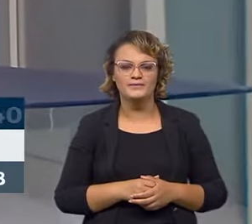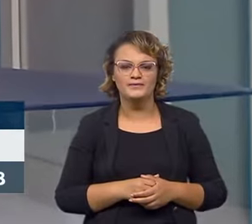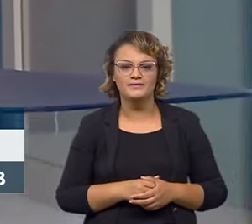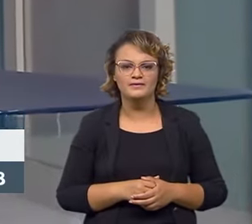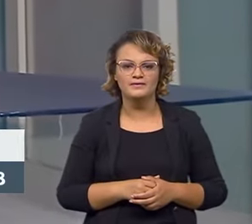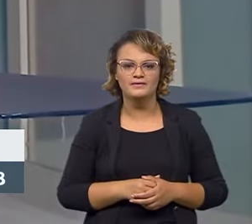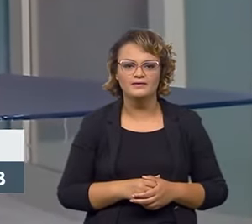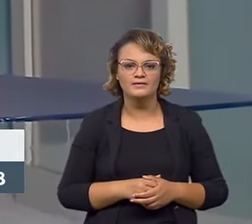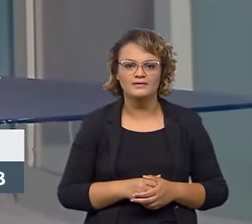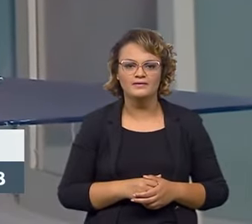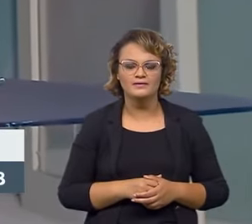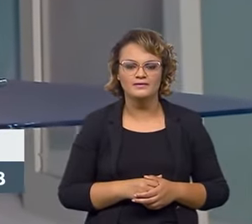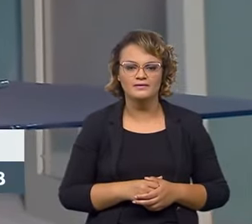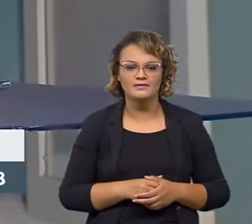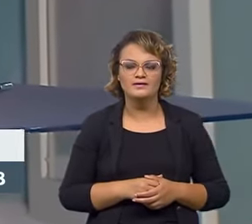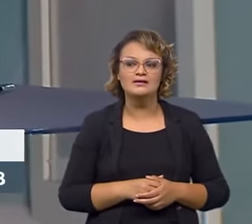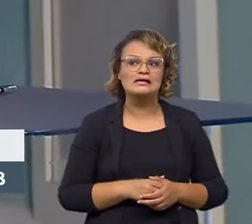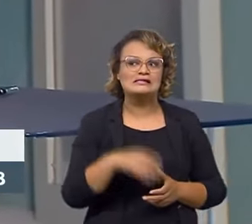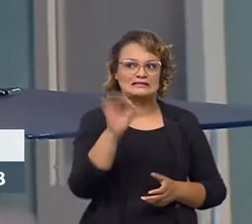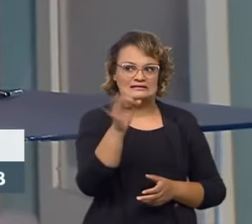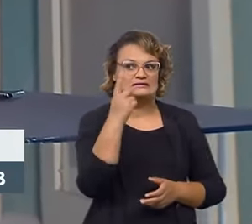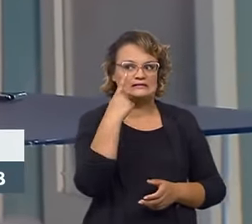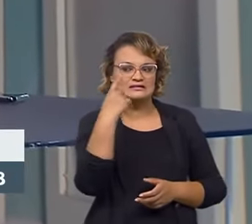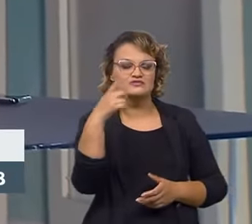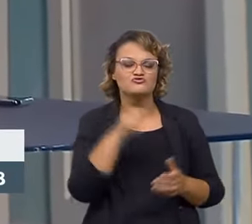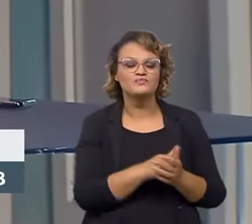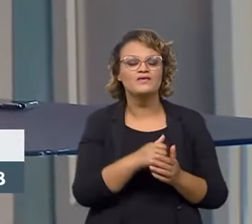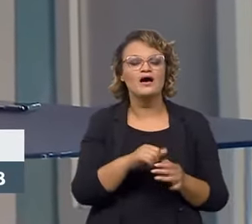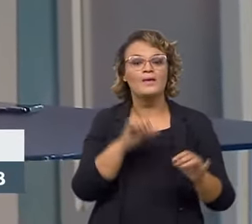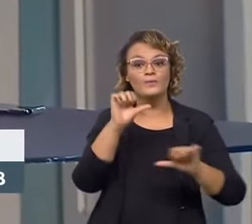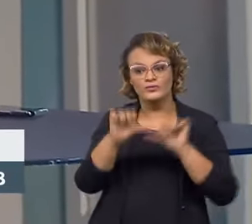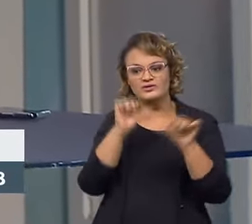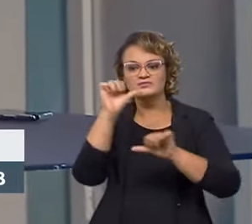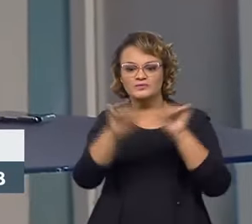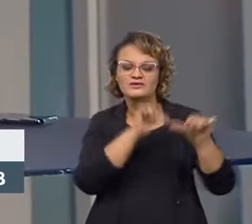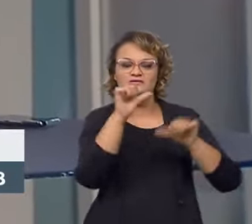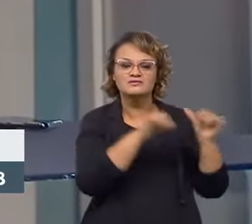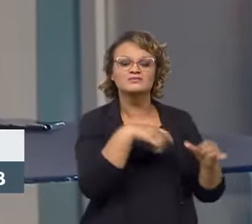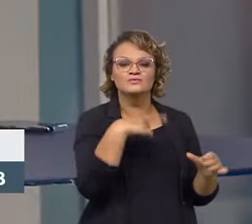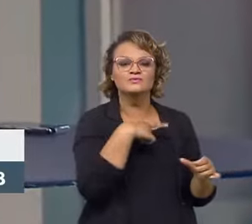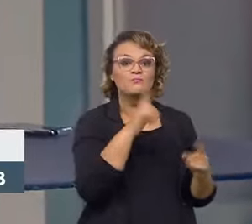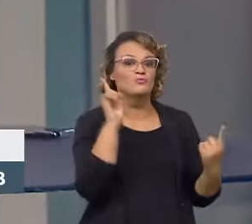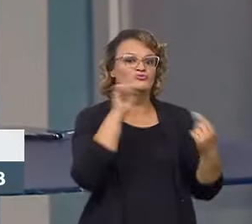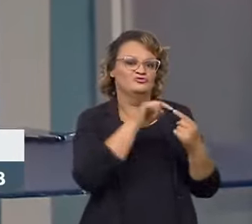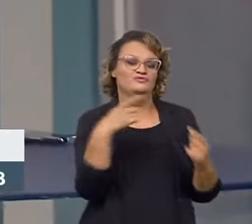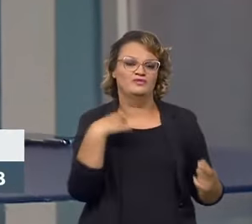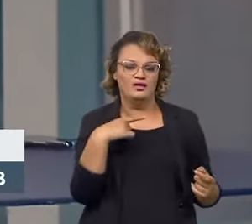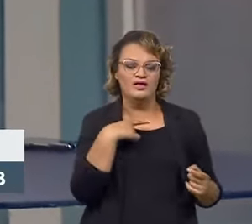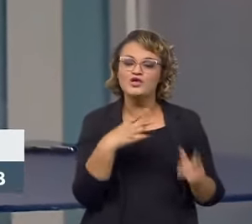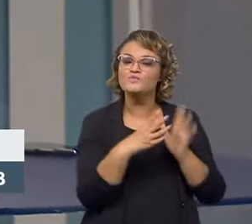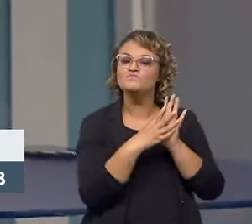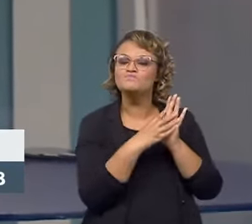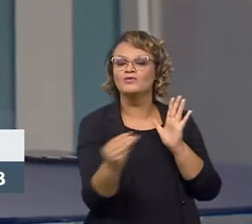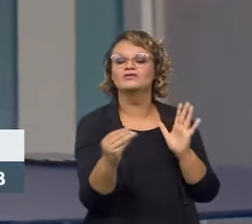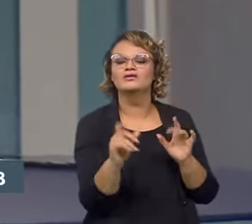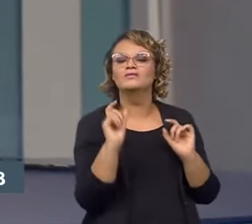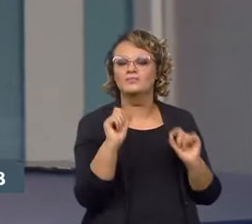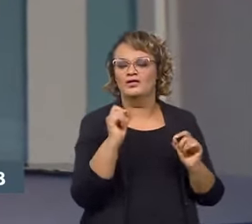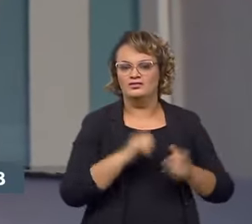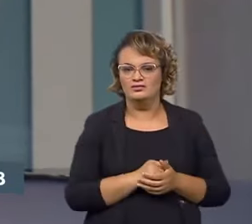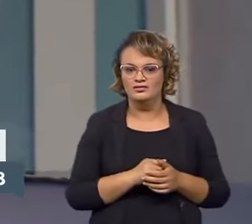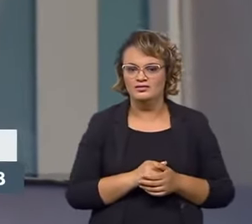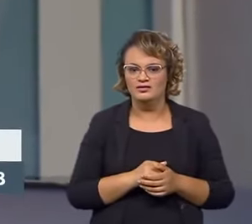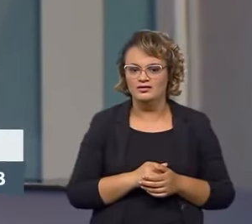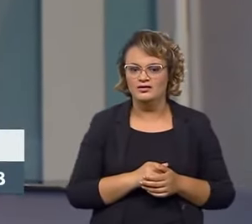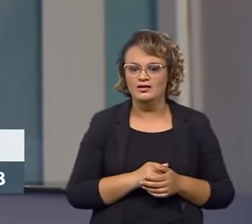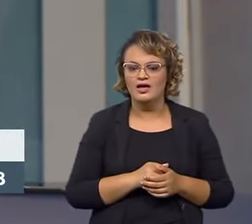pergunta interessante, porque toda a mudança tem uma motivação. Então, por que o Inmetro está com um modelo regulatório, algo